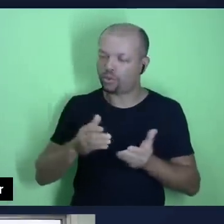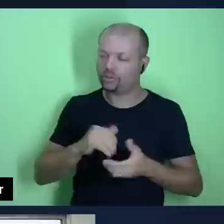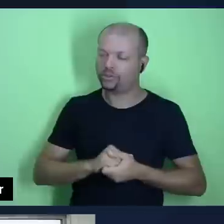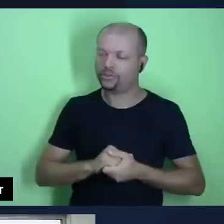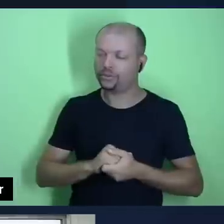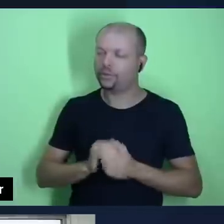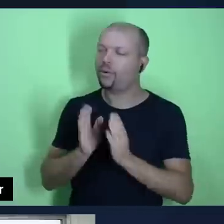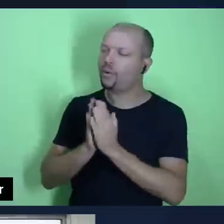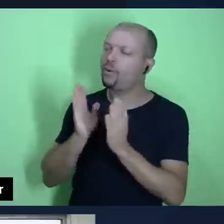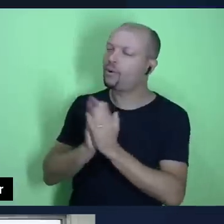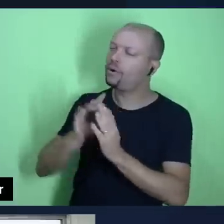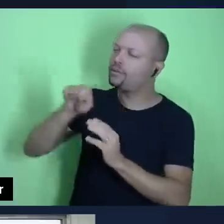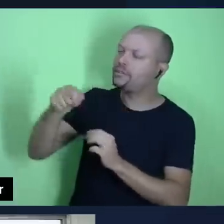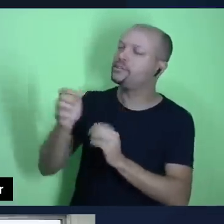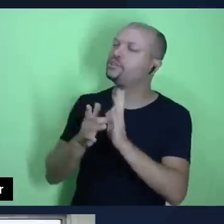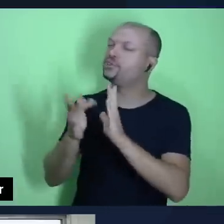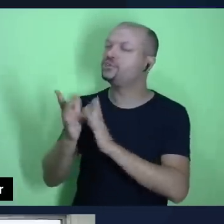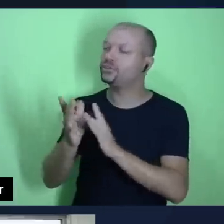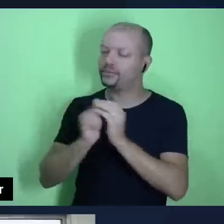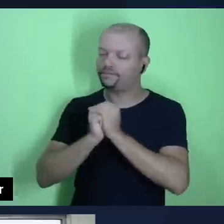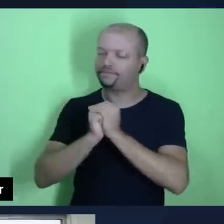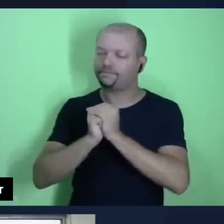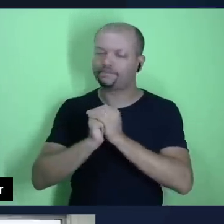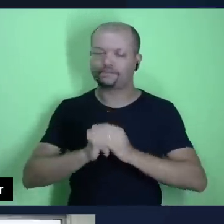oramos em nome de Jesus Cristo. Amém.